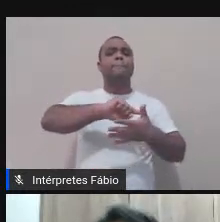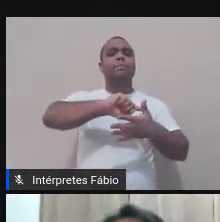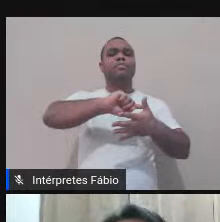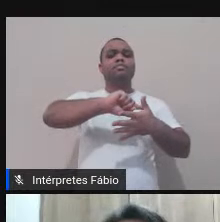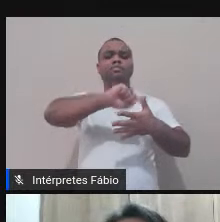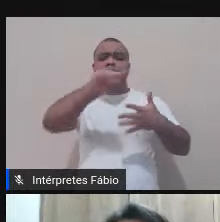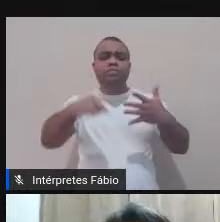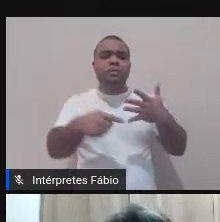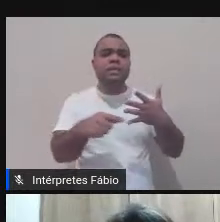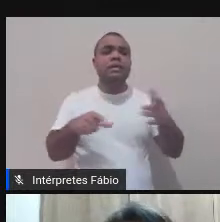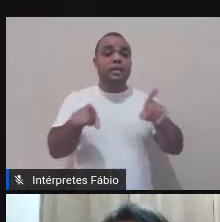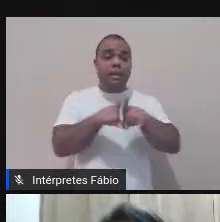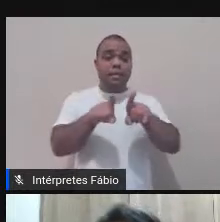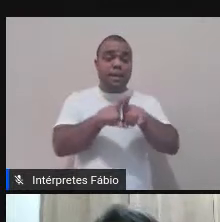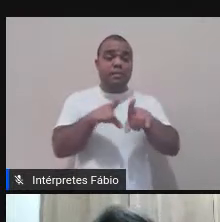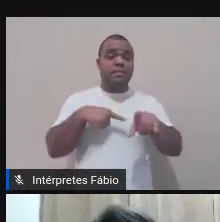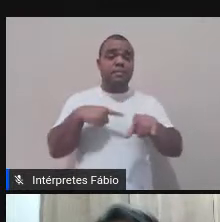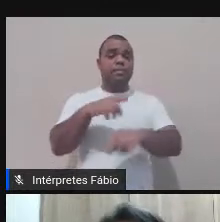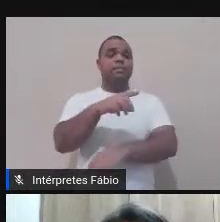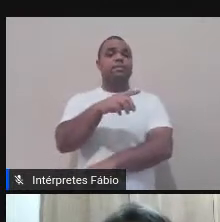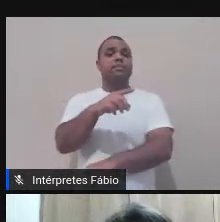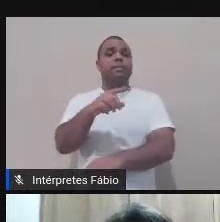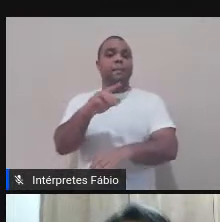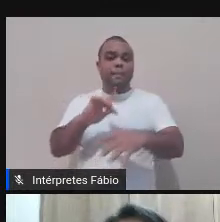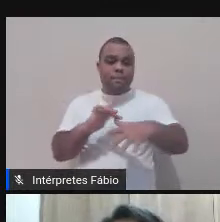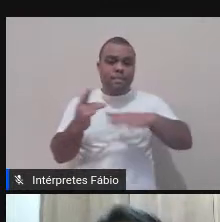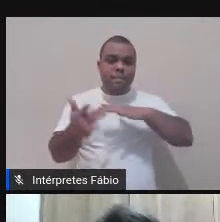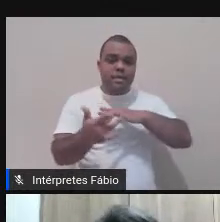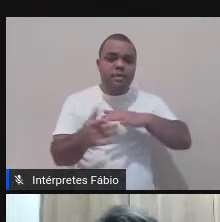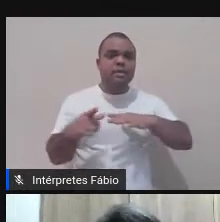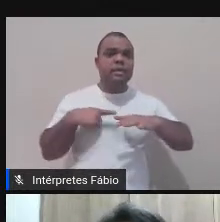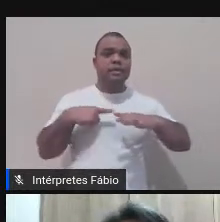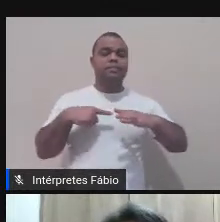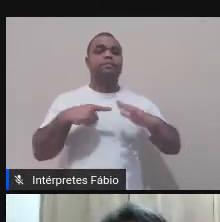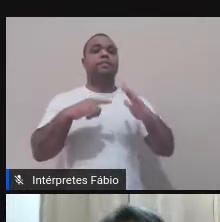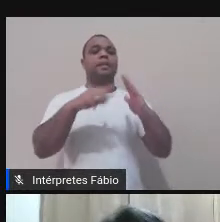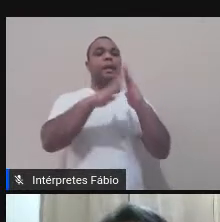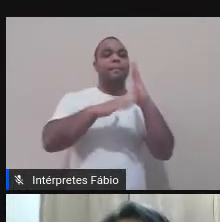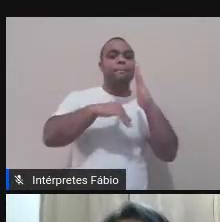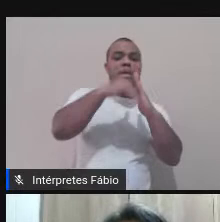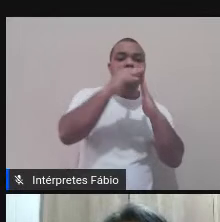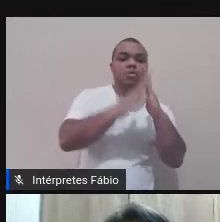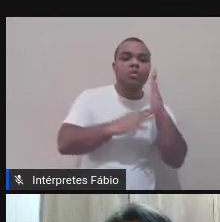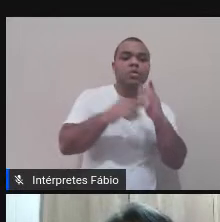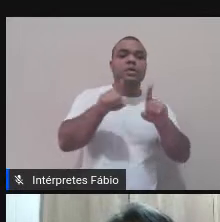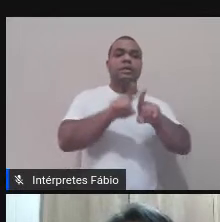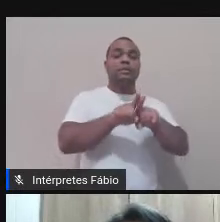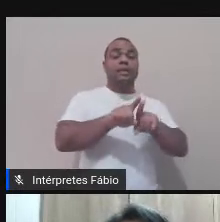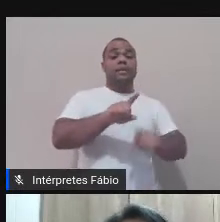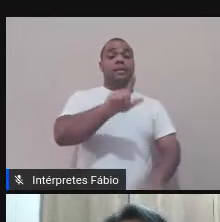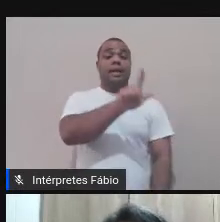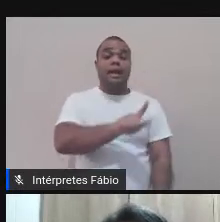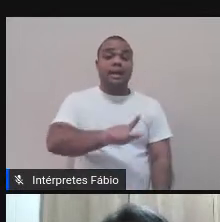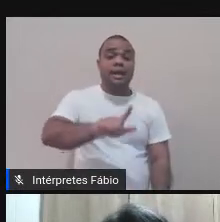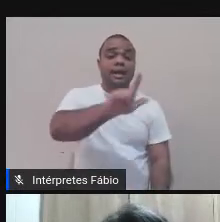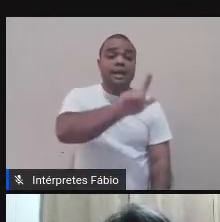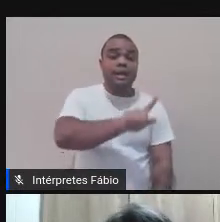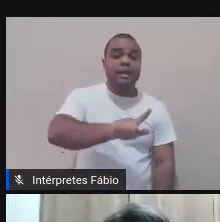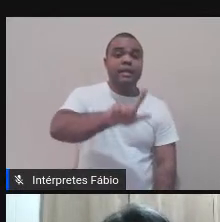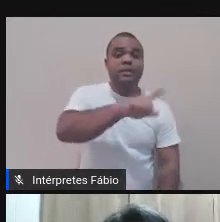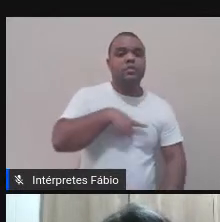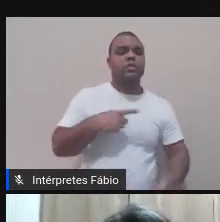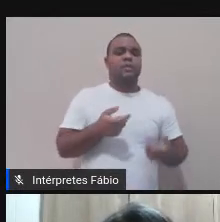expressão, como a literatura, a pintura, o cinema e também grafite, videogames, parques